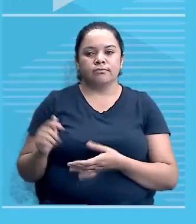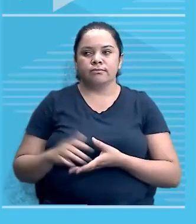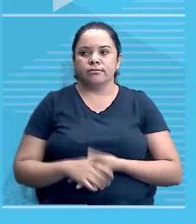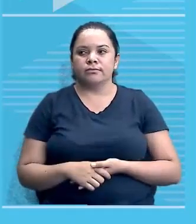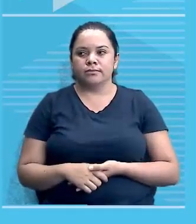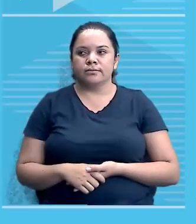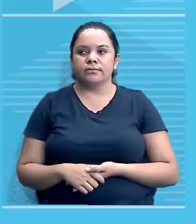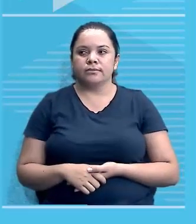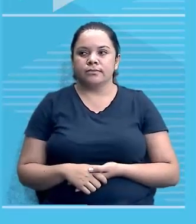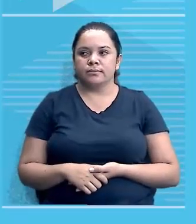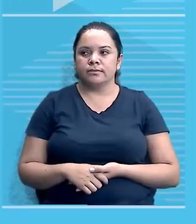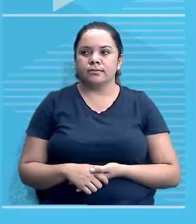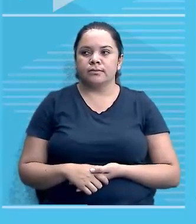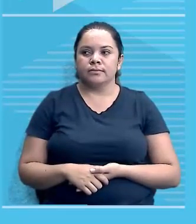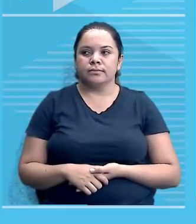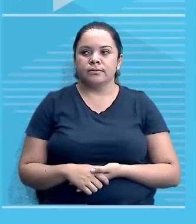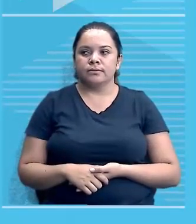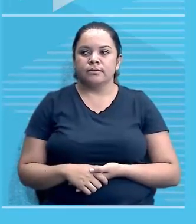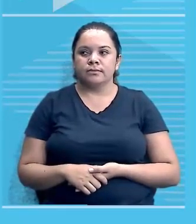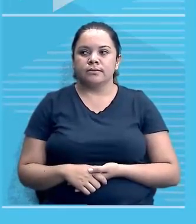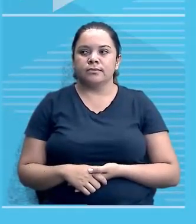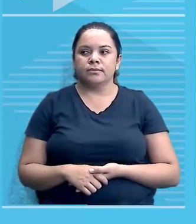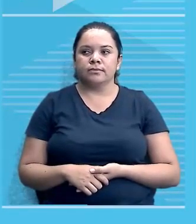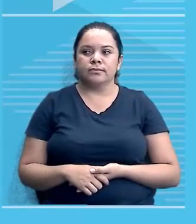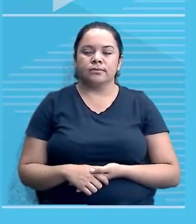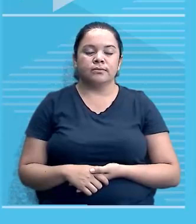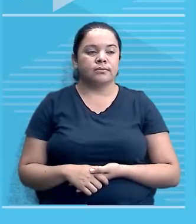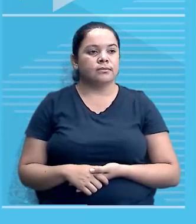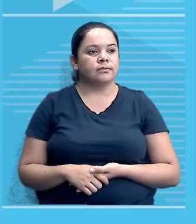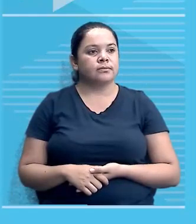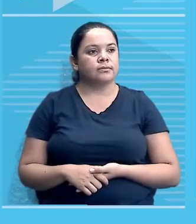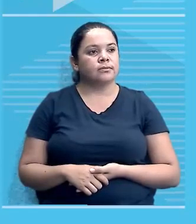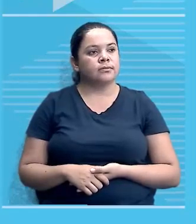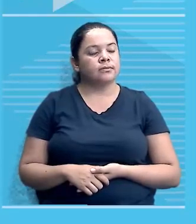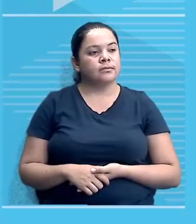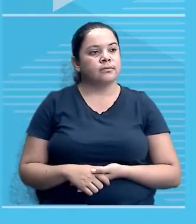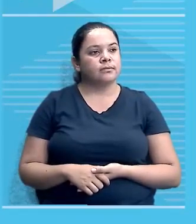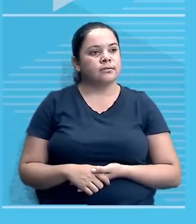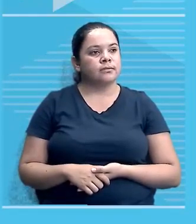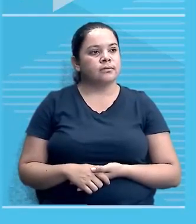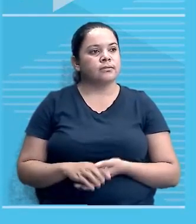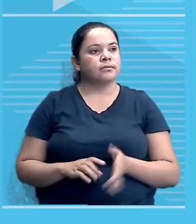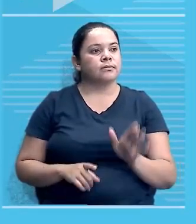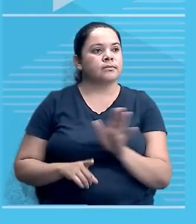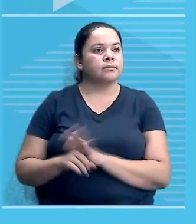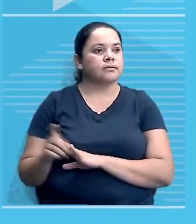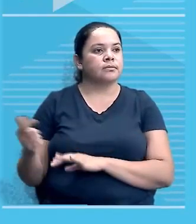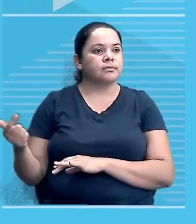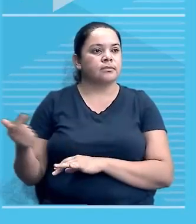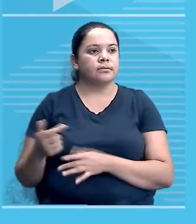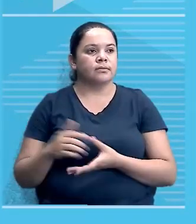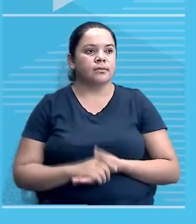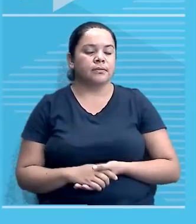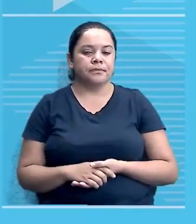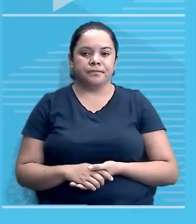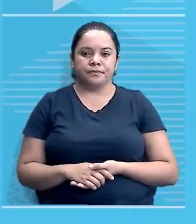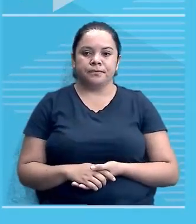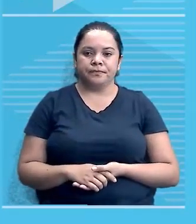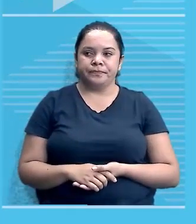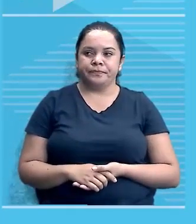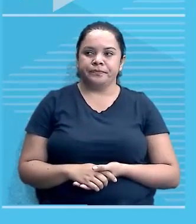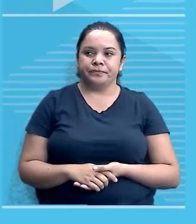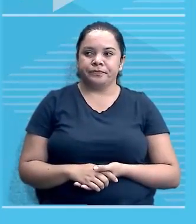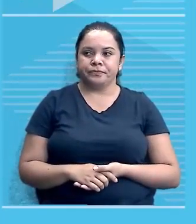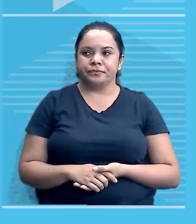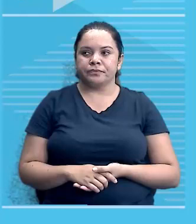isso que está errado. Vamos para a próxima. A chamada Partilha da África deu-se